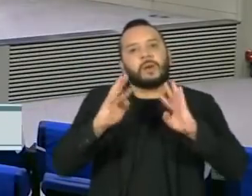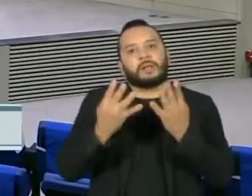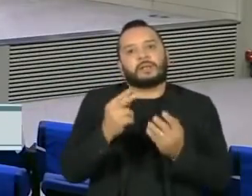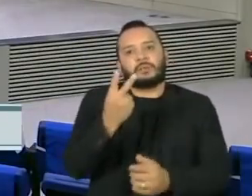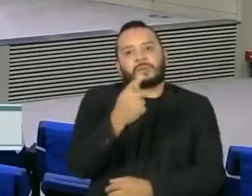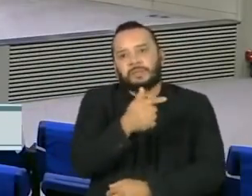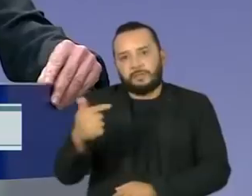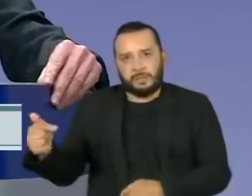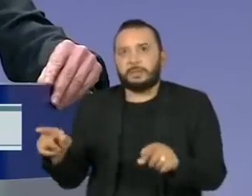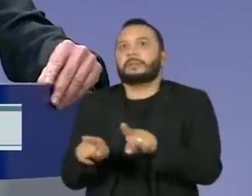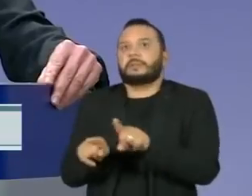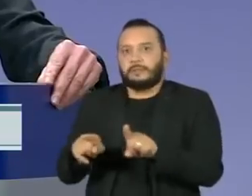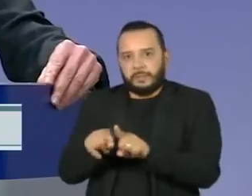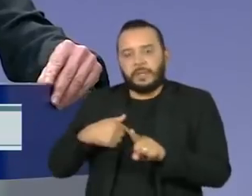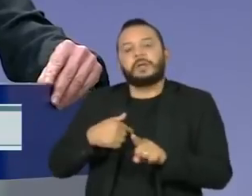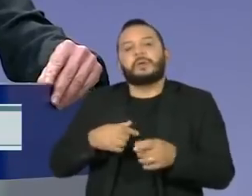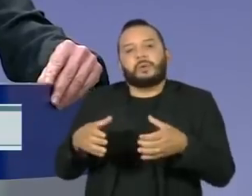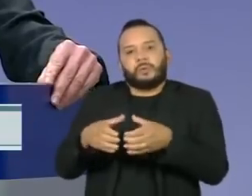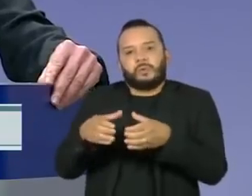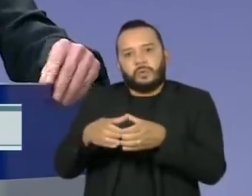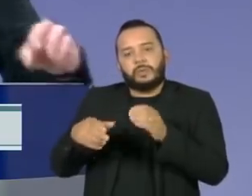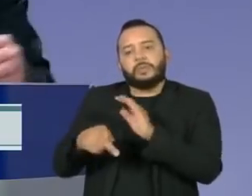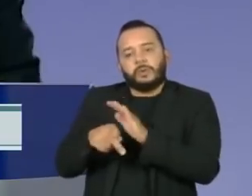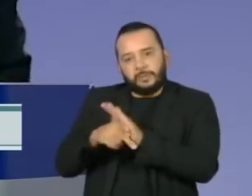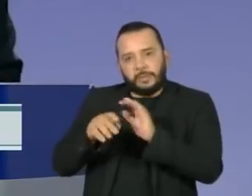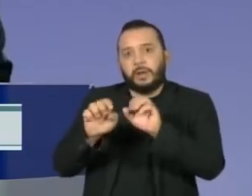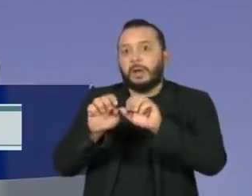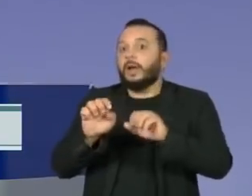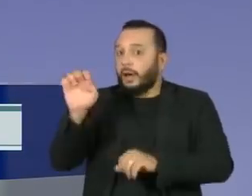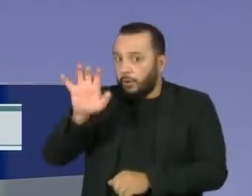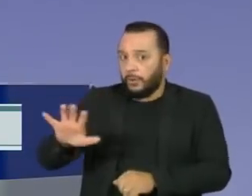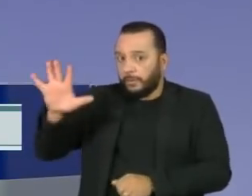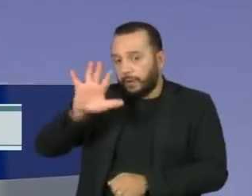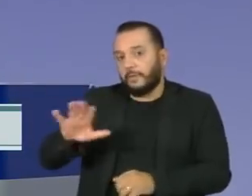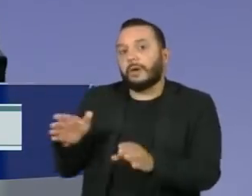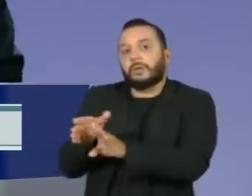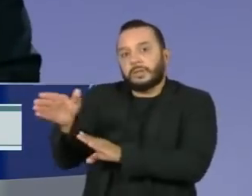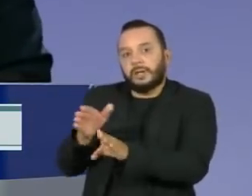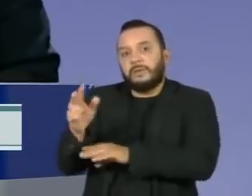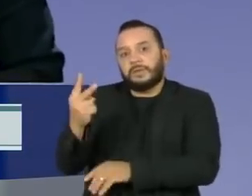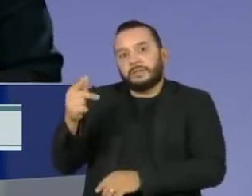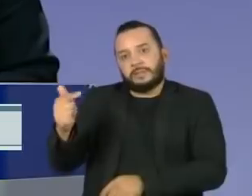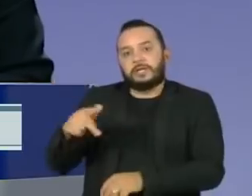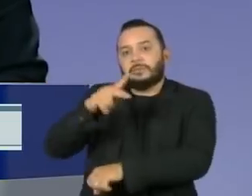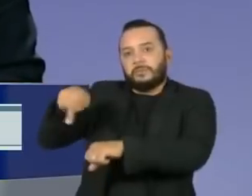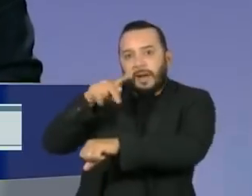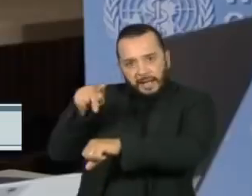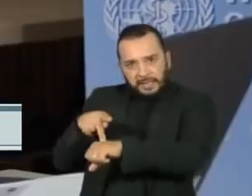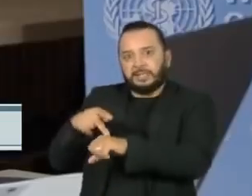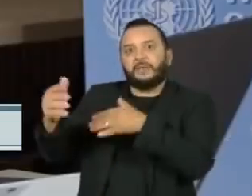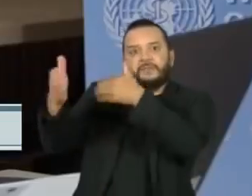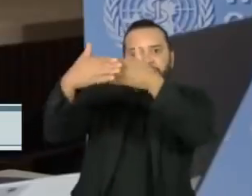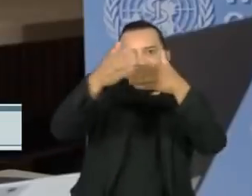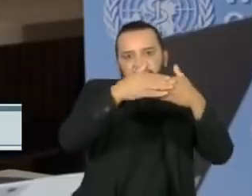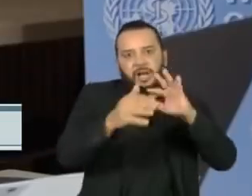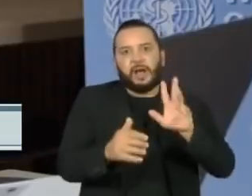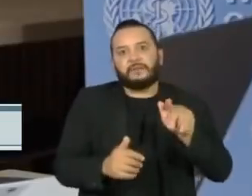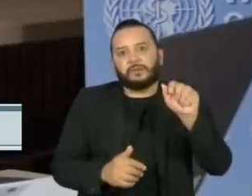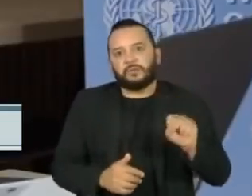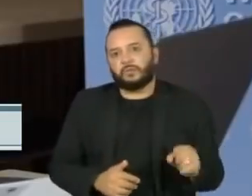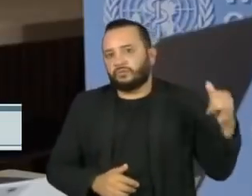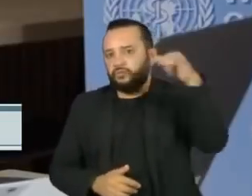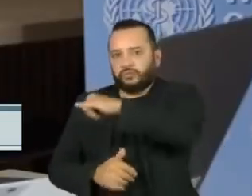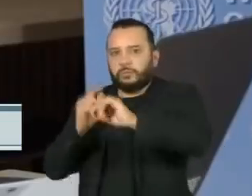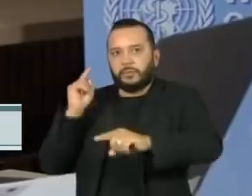Comissão Europeia anunciou que vai propor aos 27 países da comunidade a suspensão dos voos vindos da África do Sul. A Organização